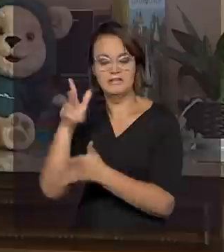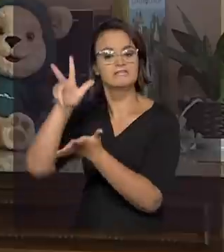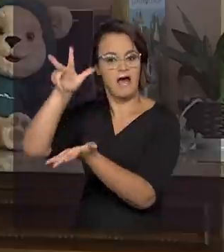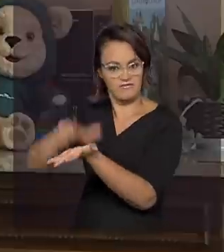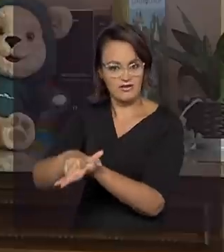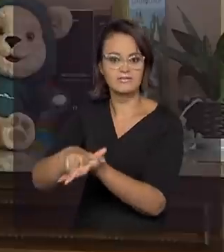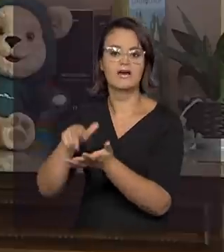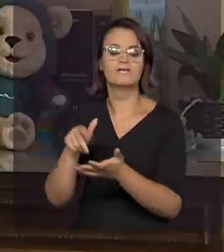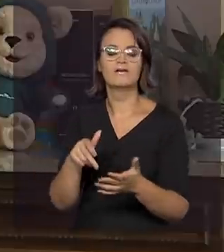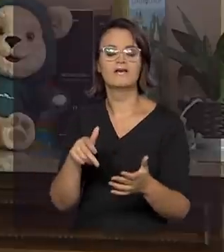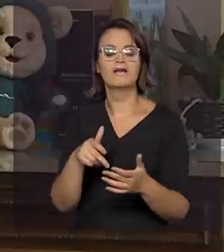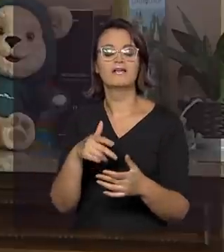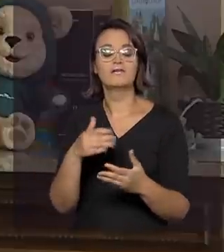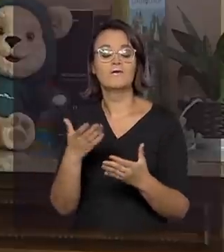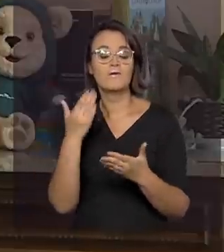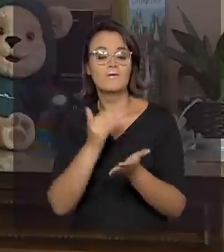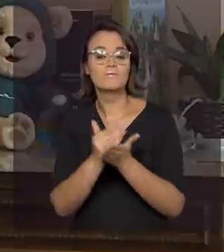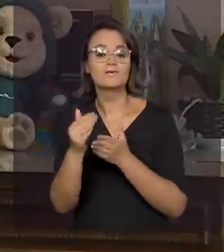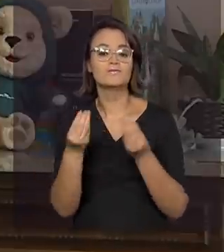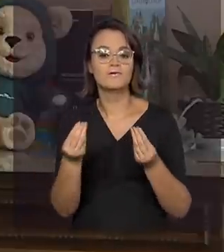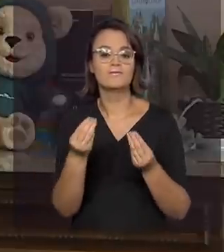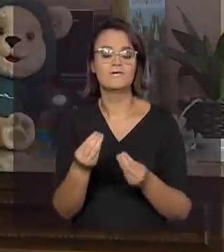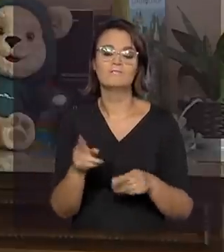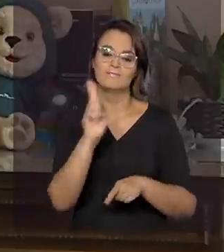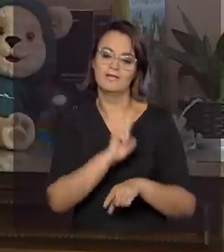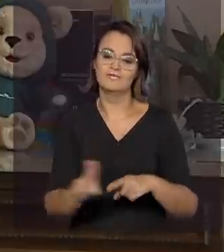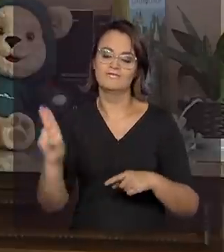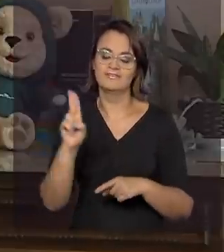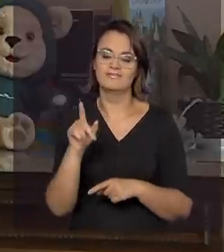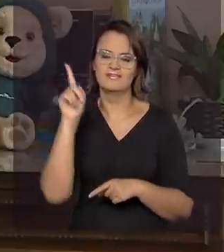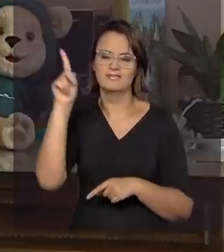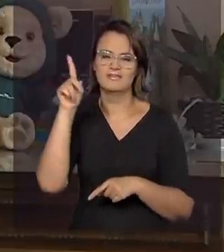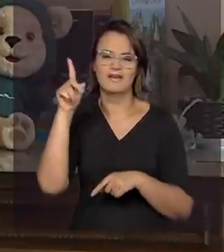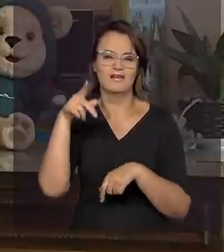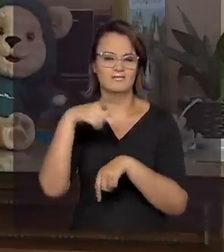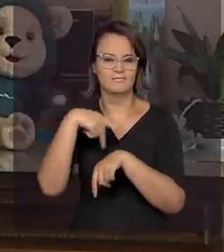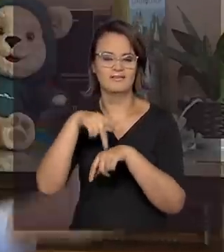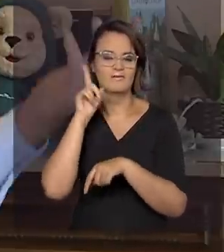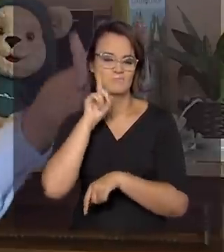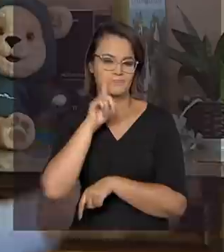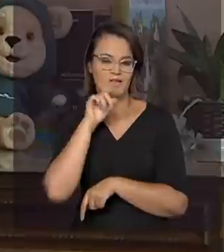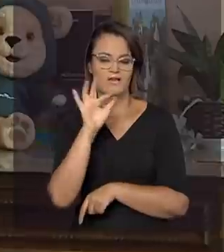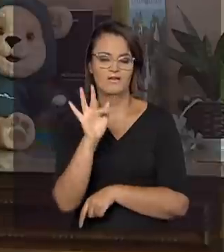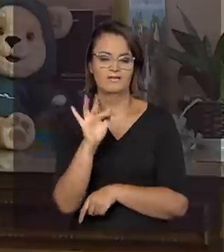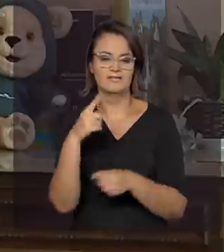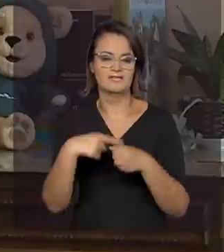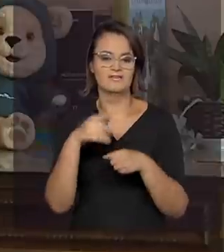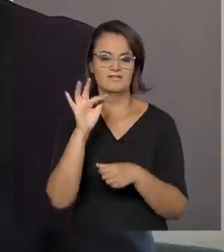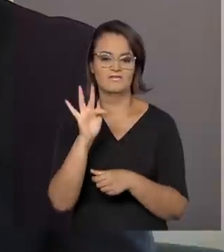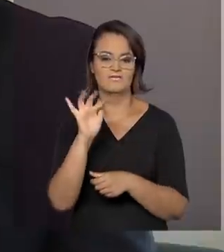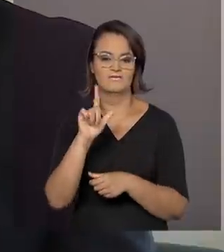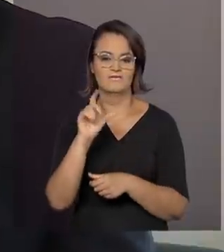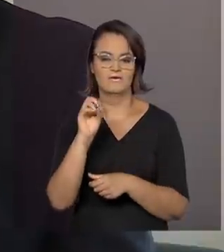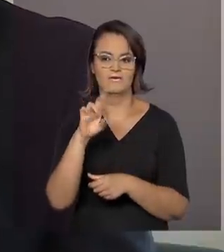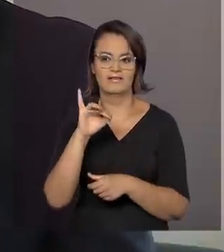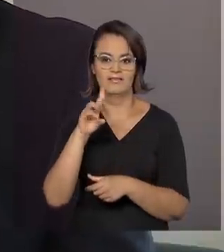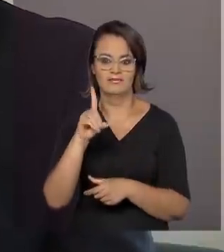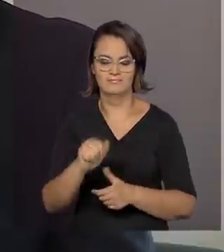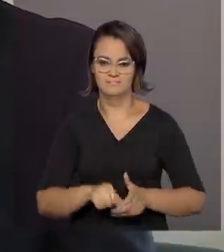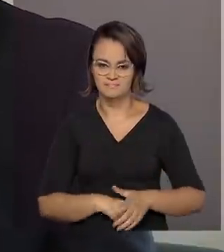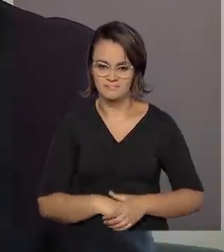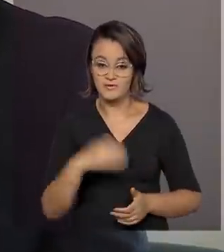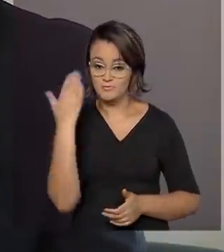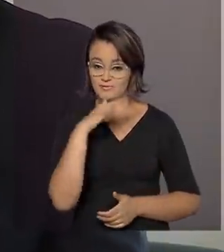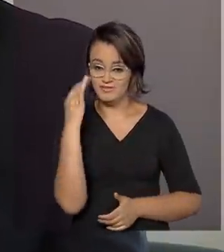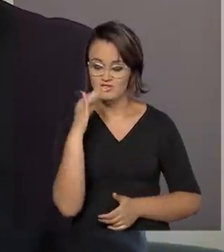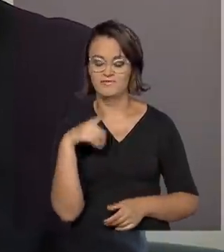formação que foi criada pela Universidade Estadual da Flórida, levando em consideração também evidências científicas. Só para encerrar, secretário, a